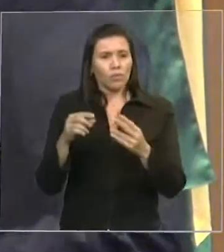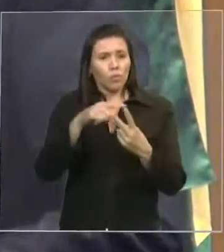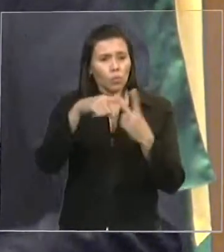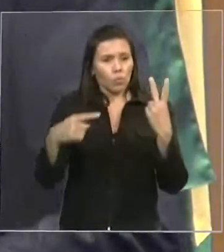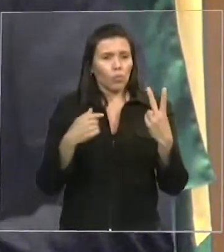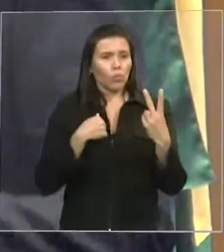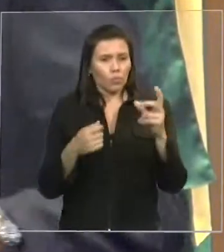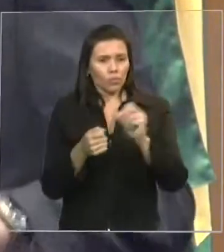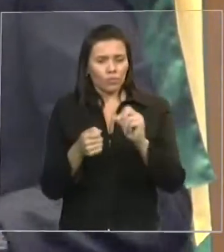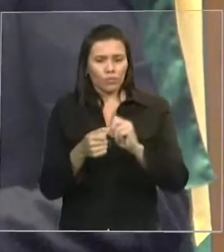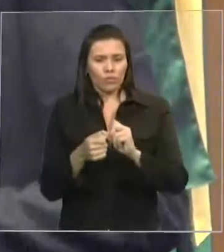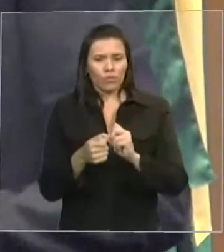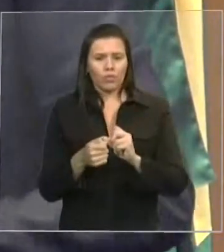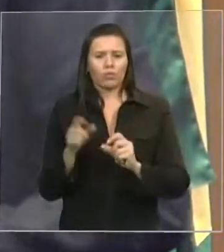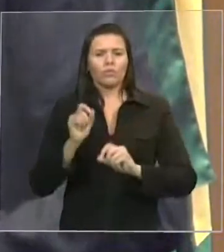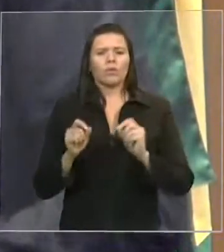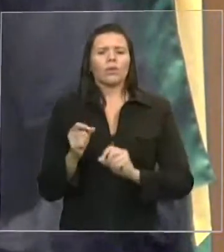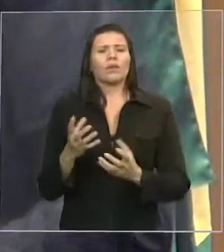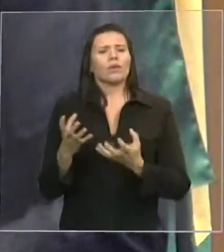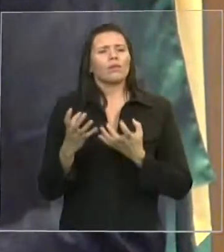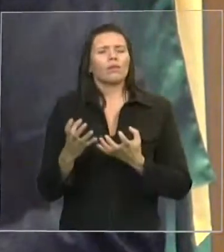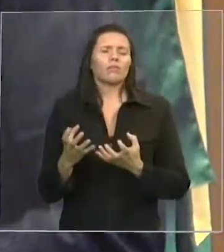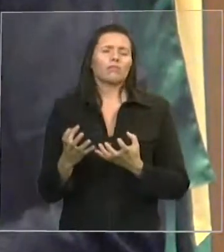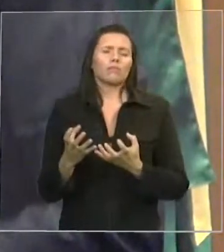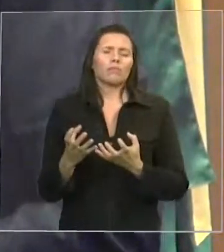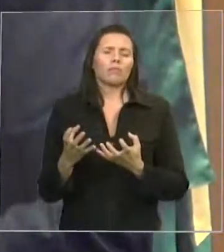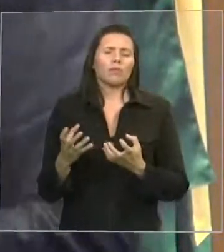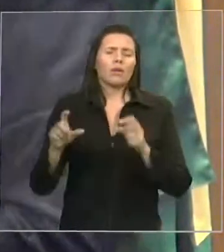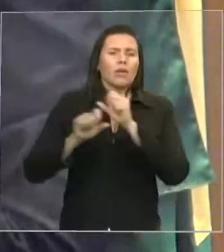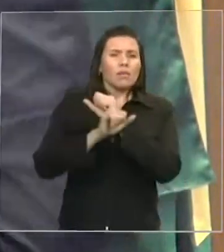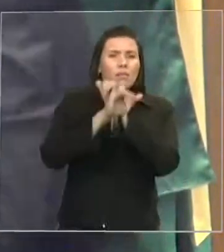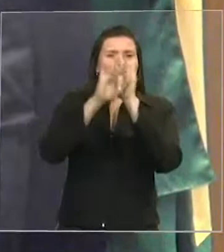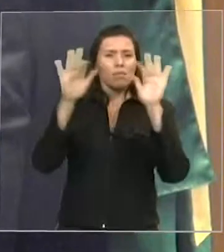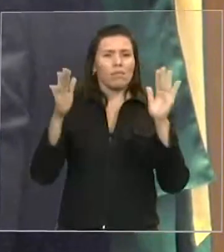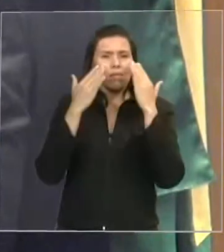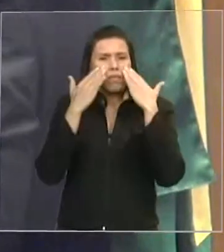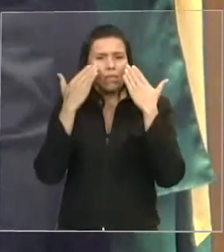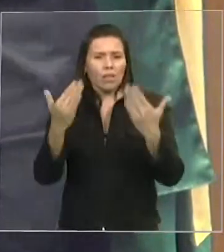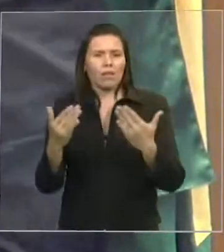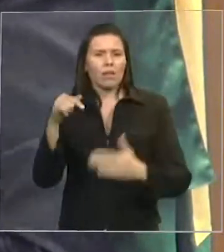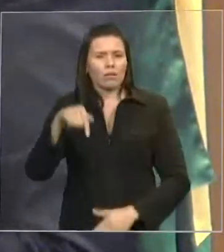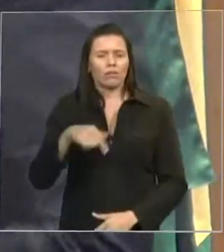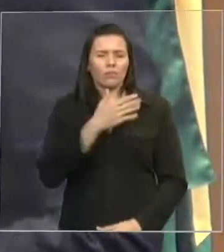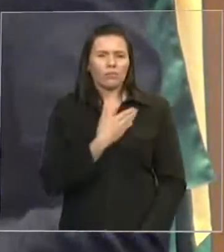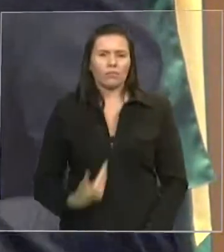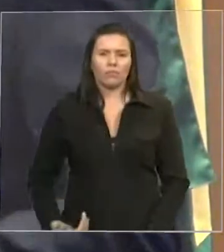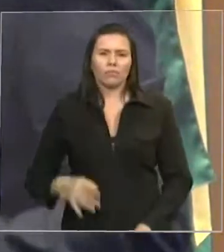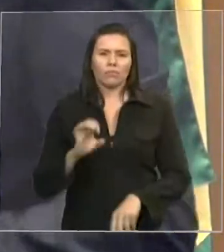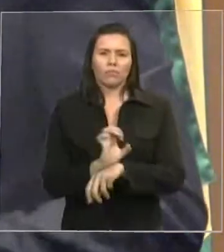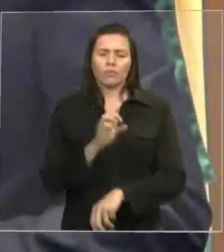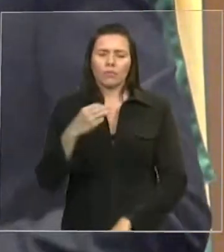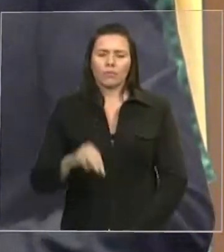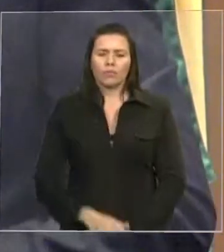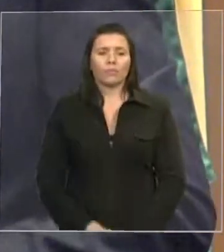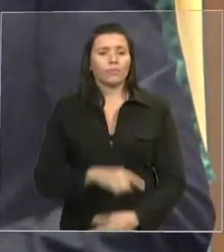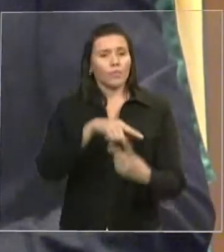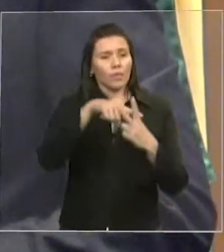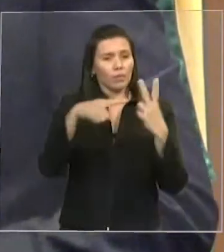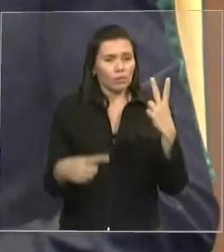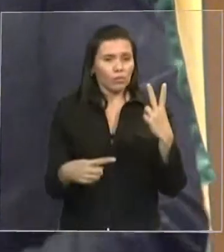transparência no governo do Estado. Esse requerimento, ele é